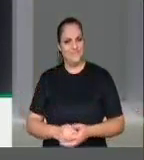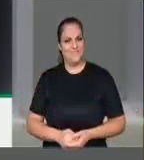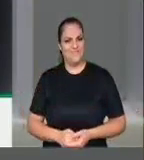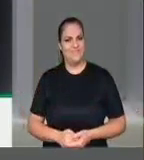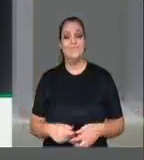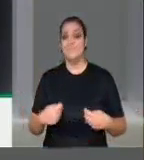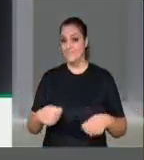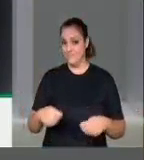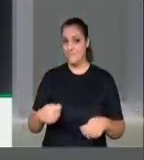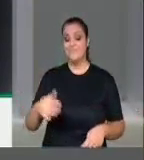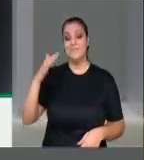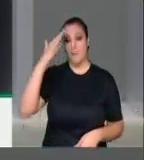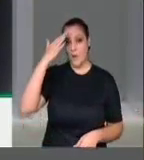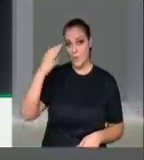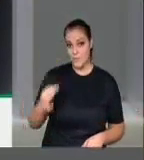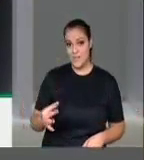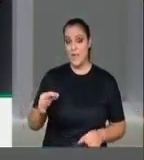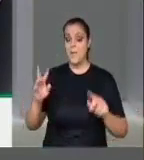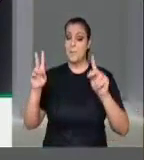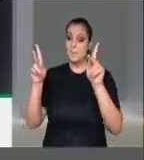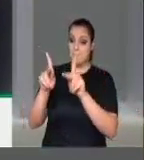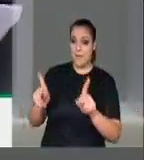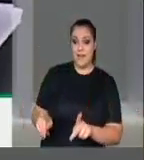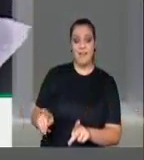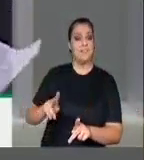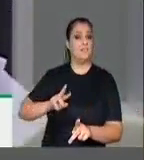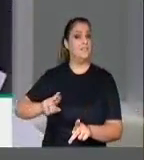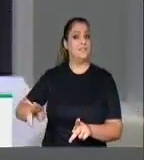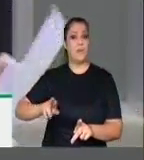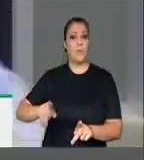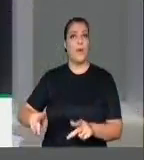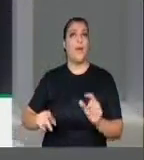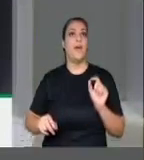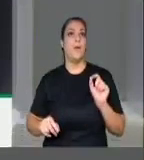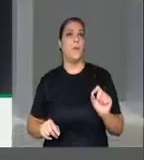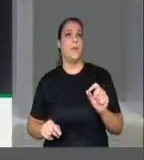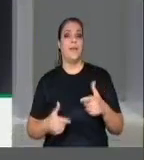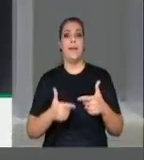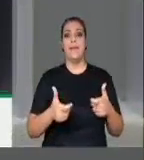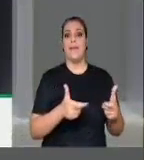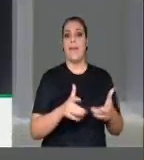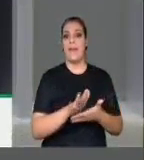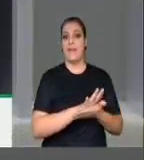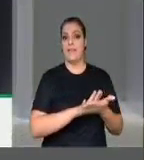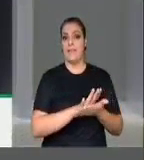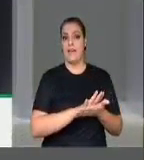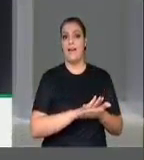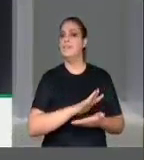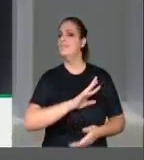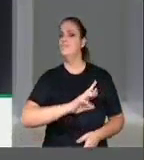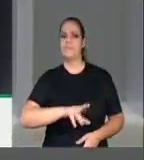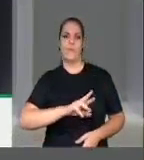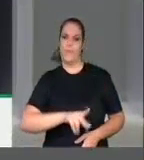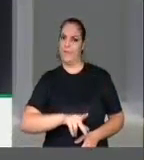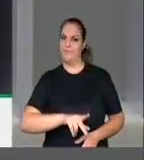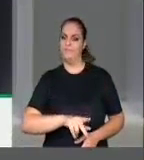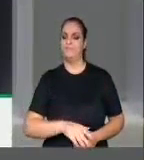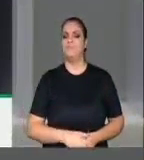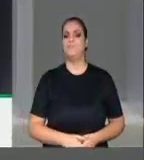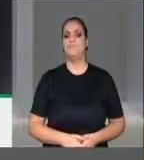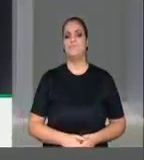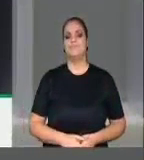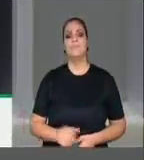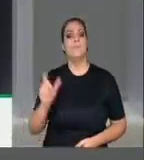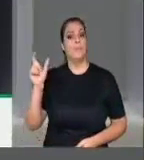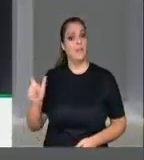anunciada por Barraulá não se limita à ausência da guerra. Durante a sua